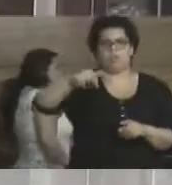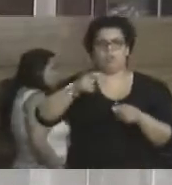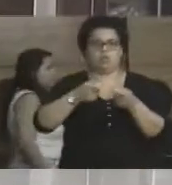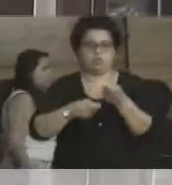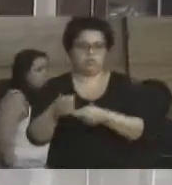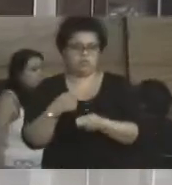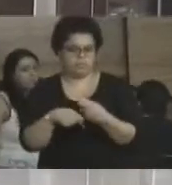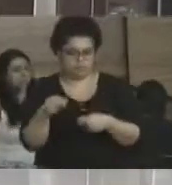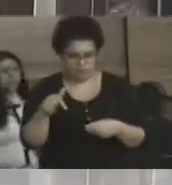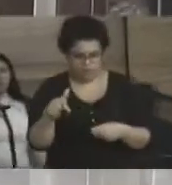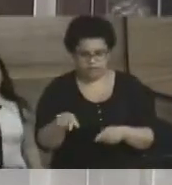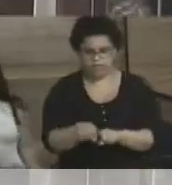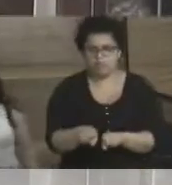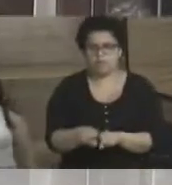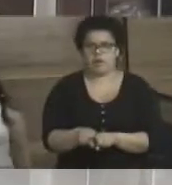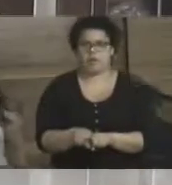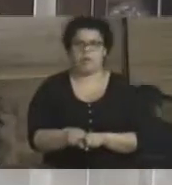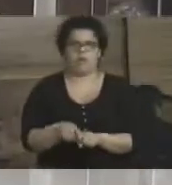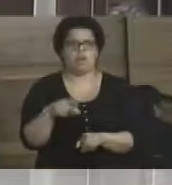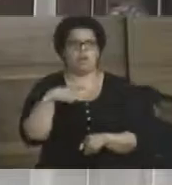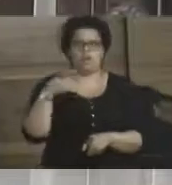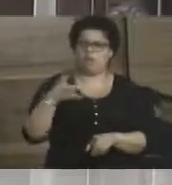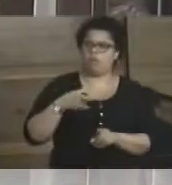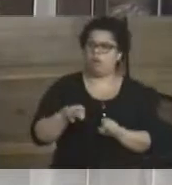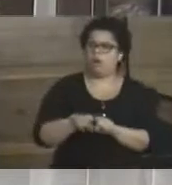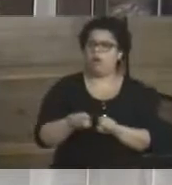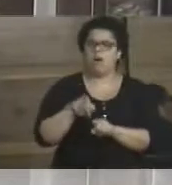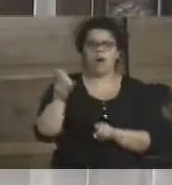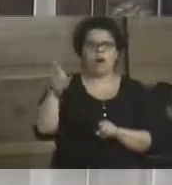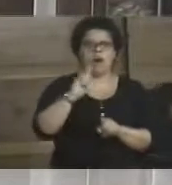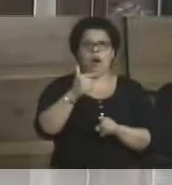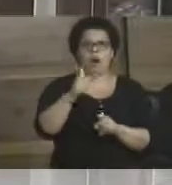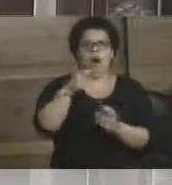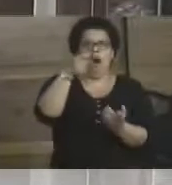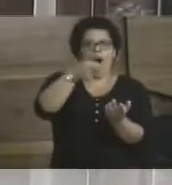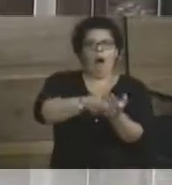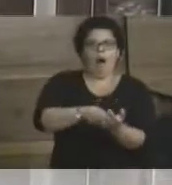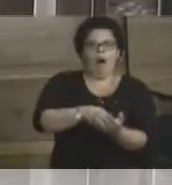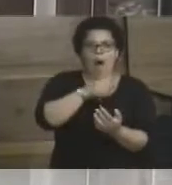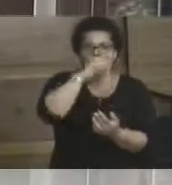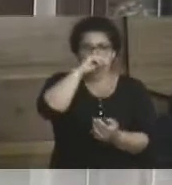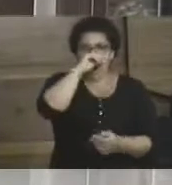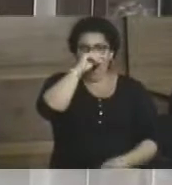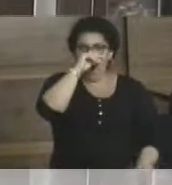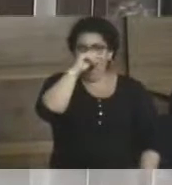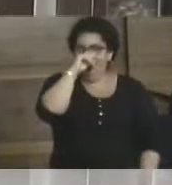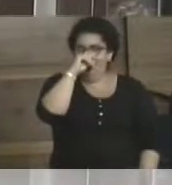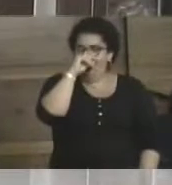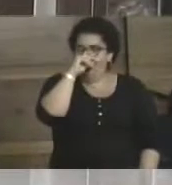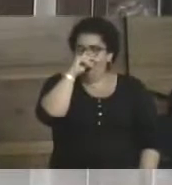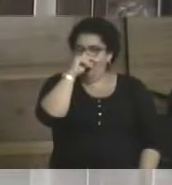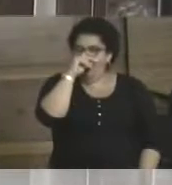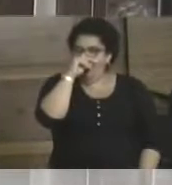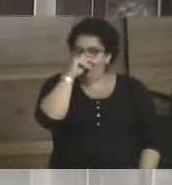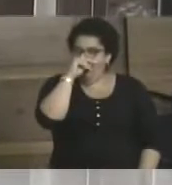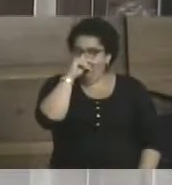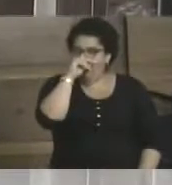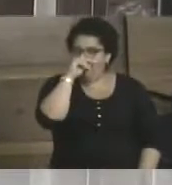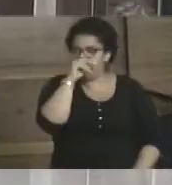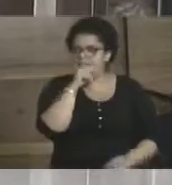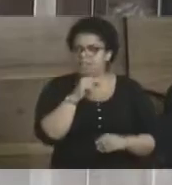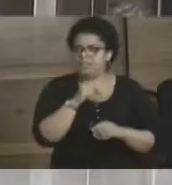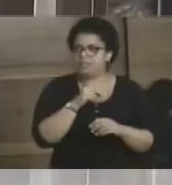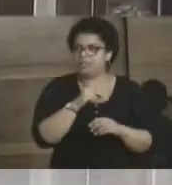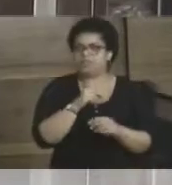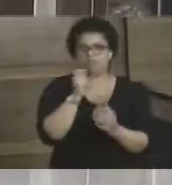o emprego tem que ser gerado aqui também. E me foi passado também que eles não pagam a contribuição na taxa de água. Então, eu vou